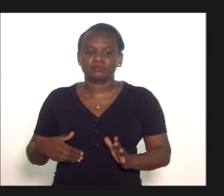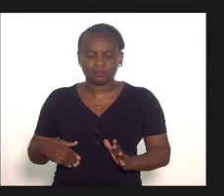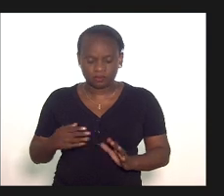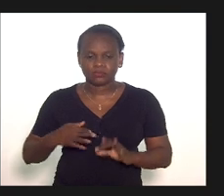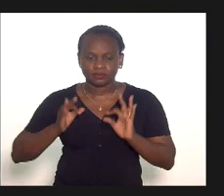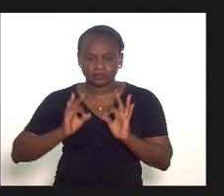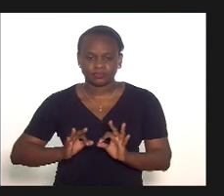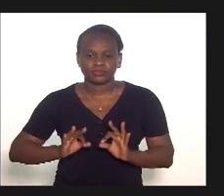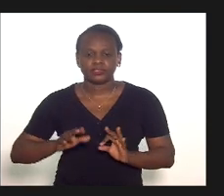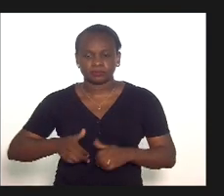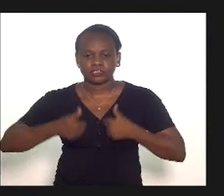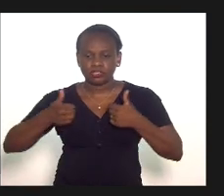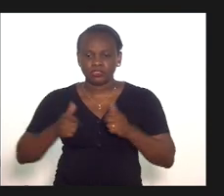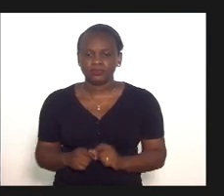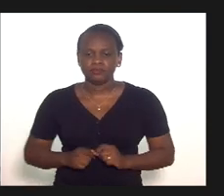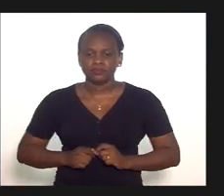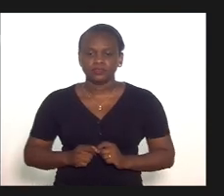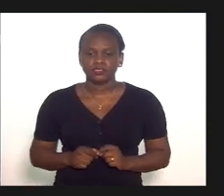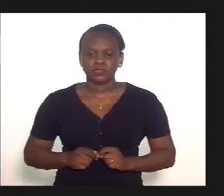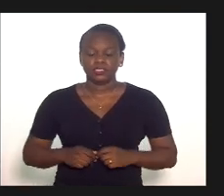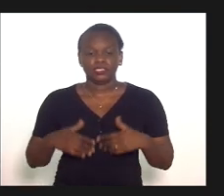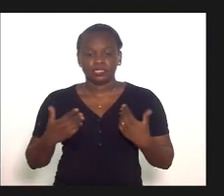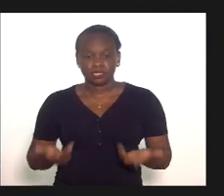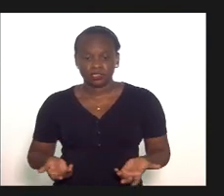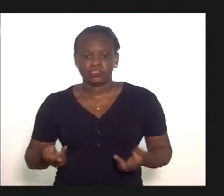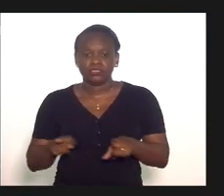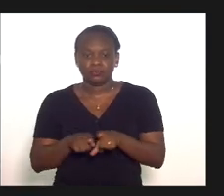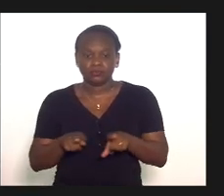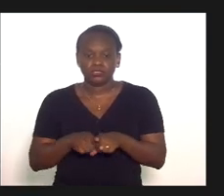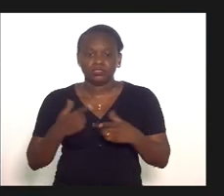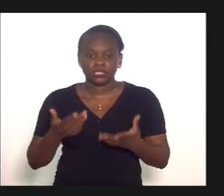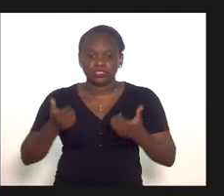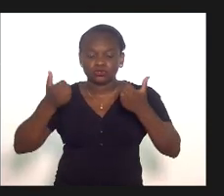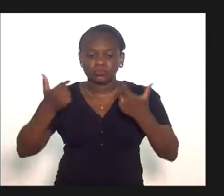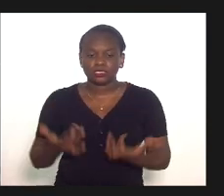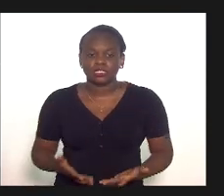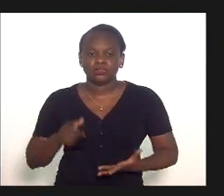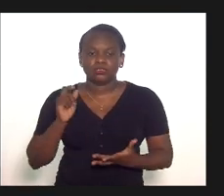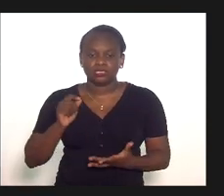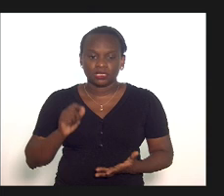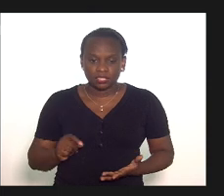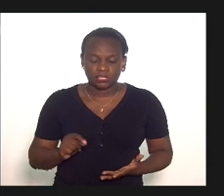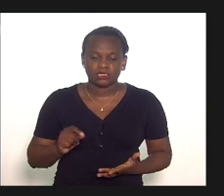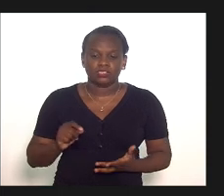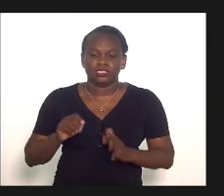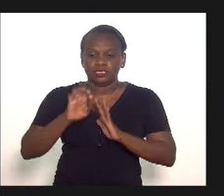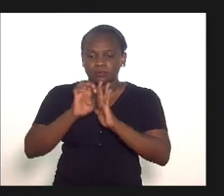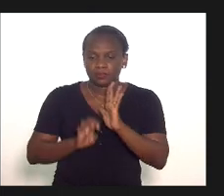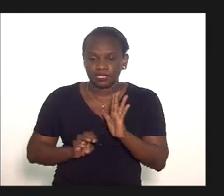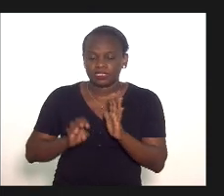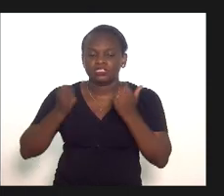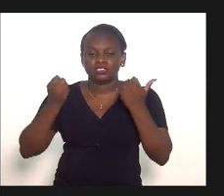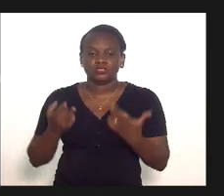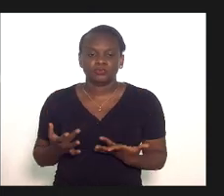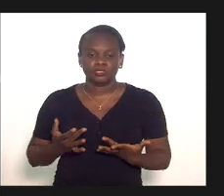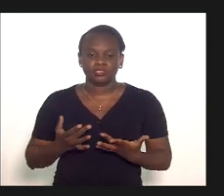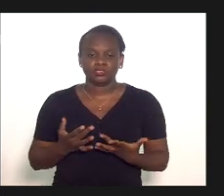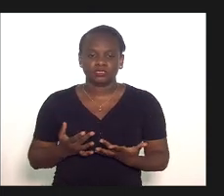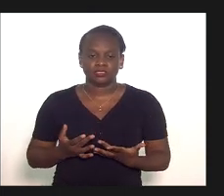absoluta certeza que é melhor agora eu gostaria de falar com relação as emendas que falam